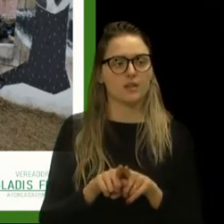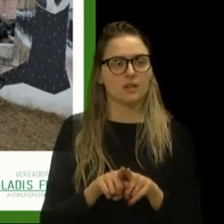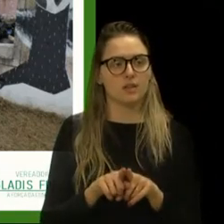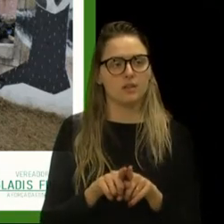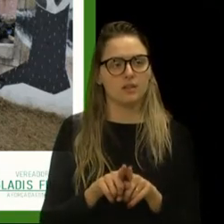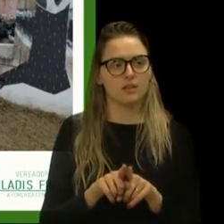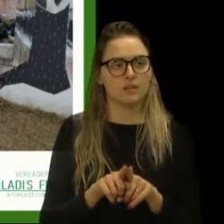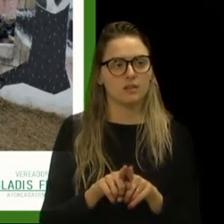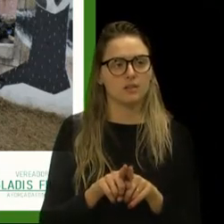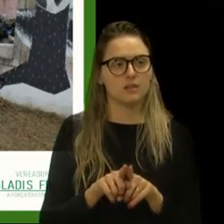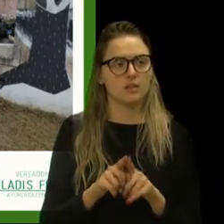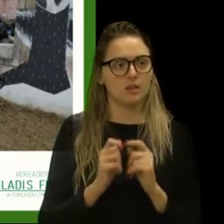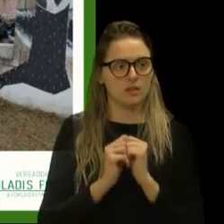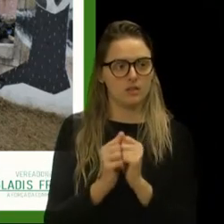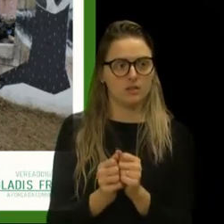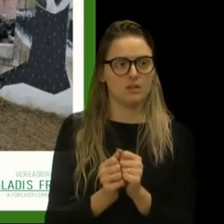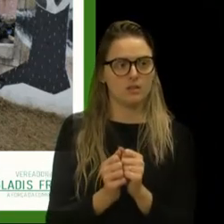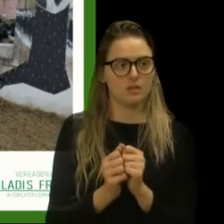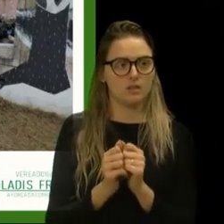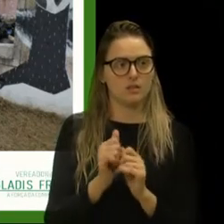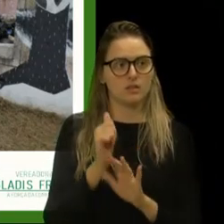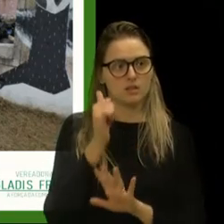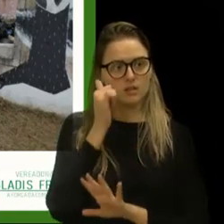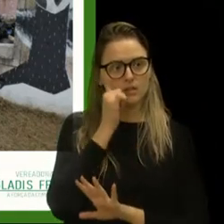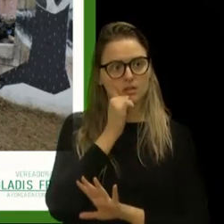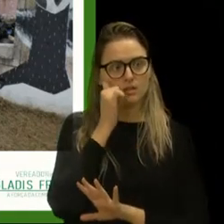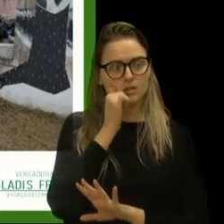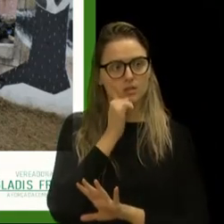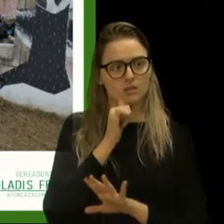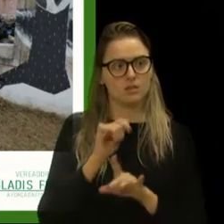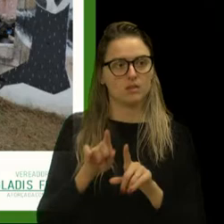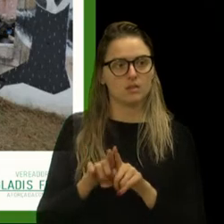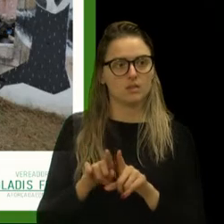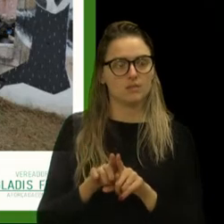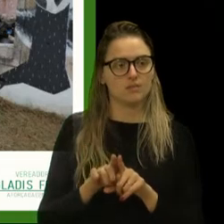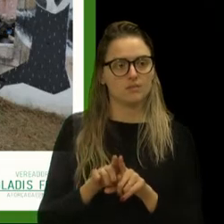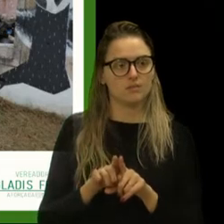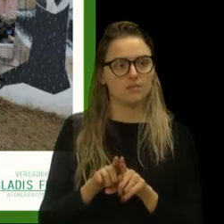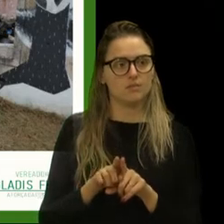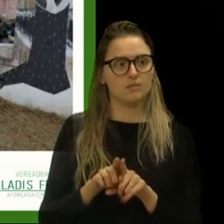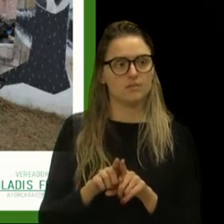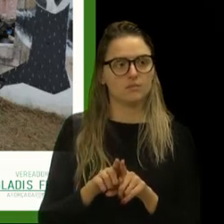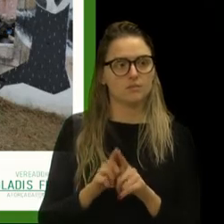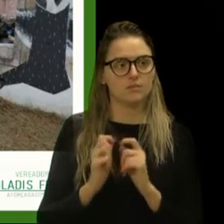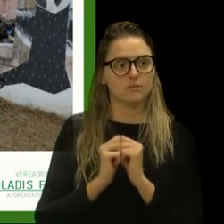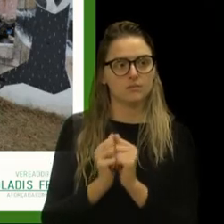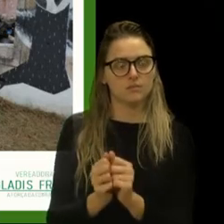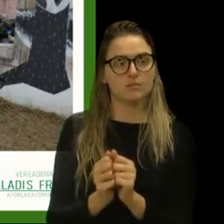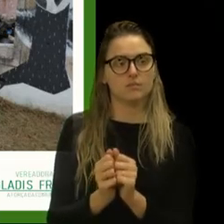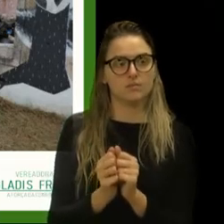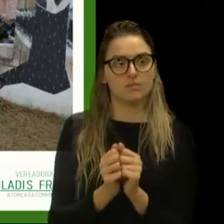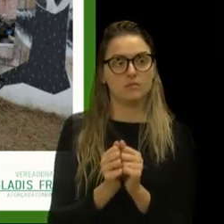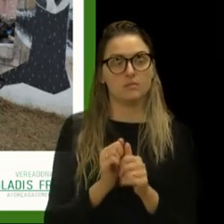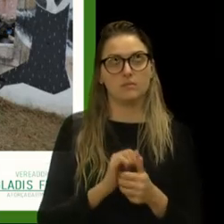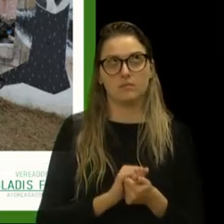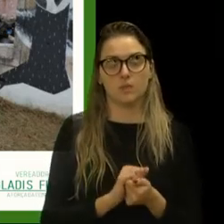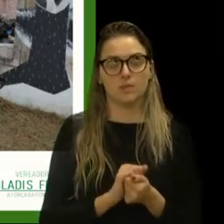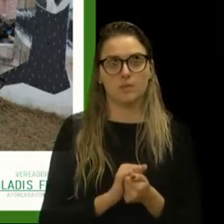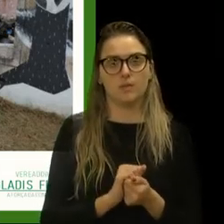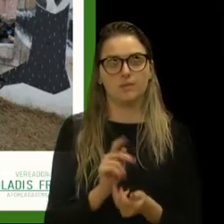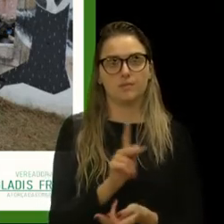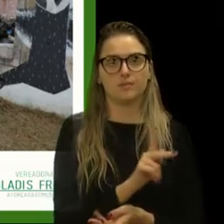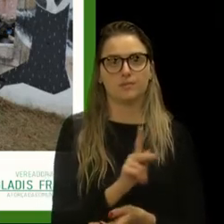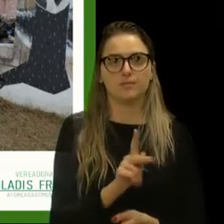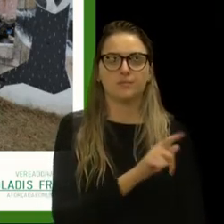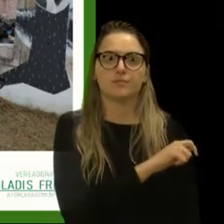que ofereça a qualquer transuente da cidade de Caxias do Sul. ao professor e ao